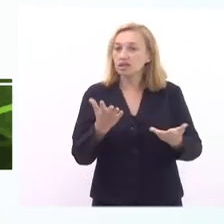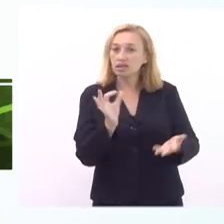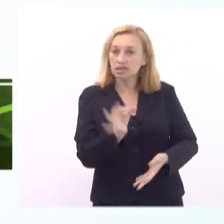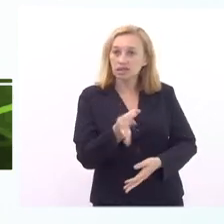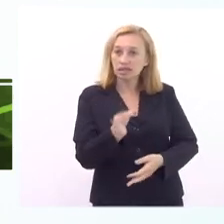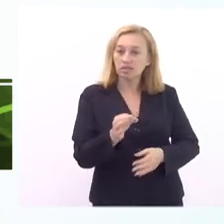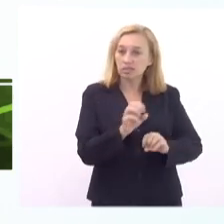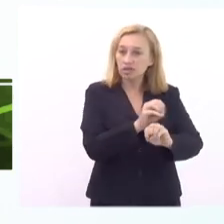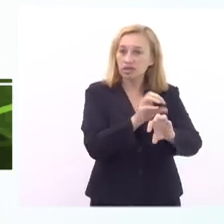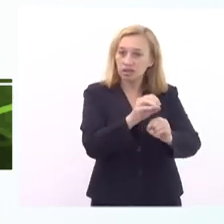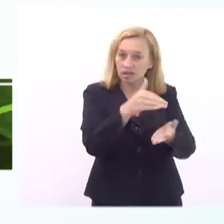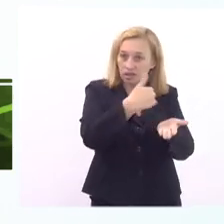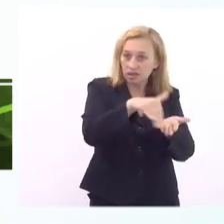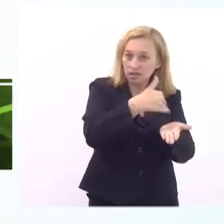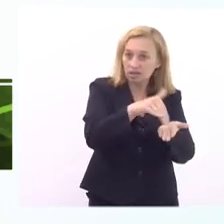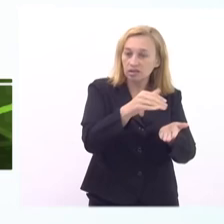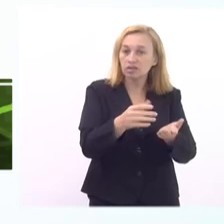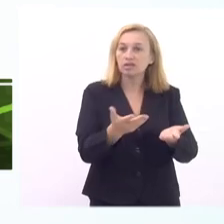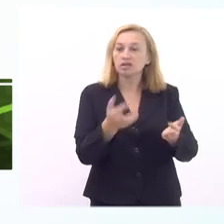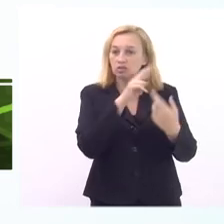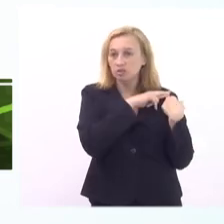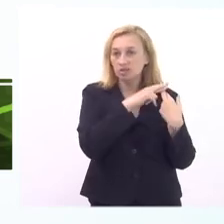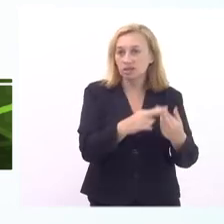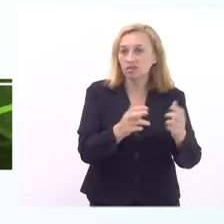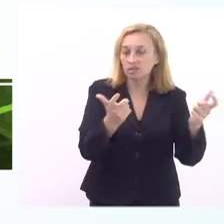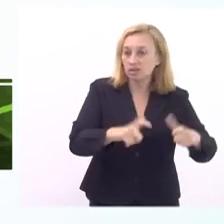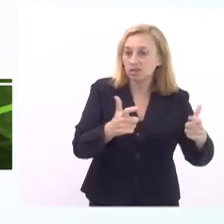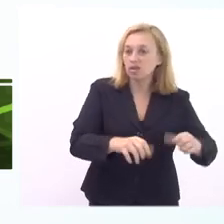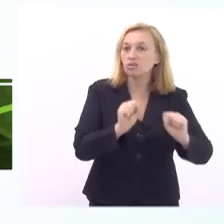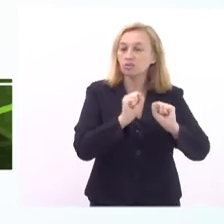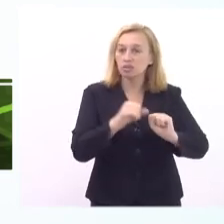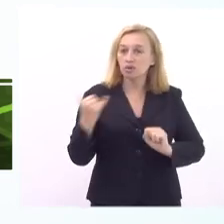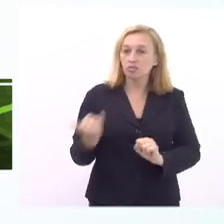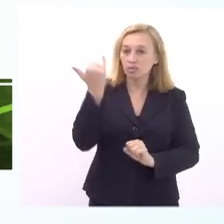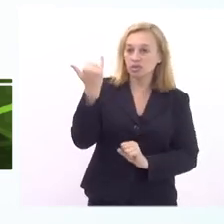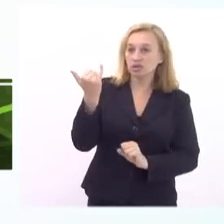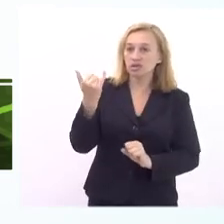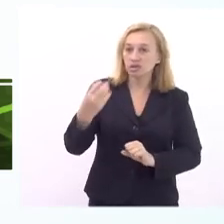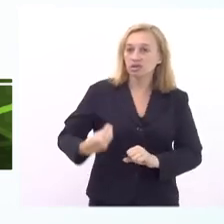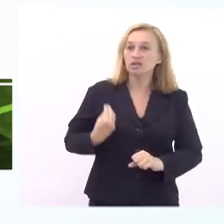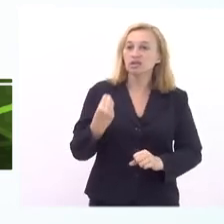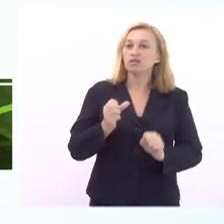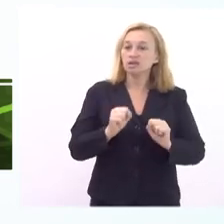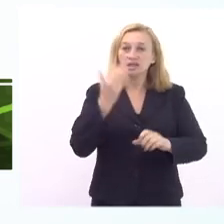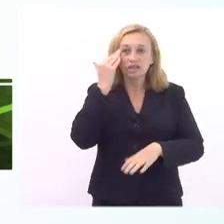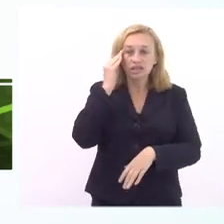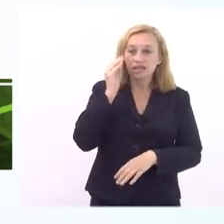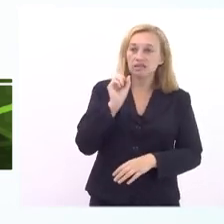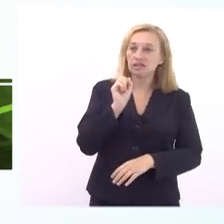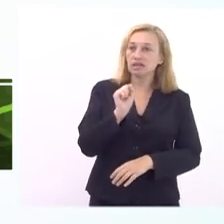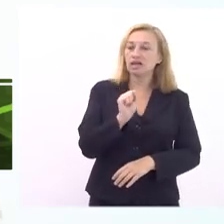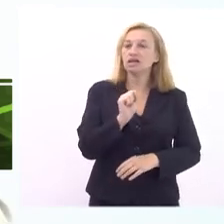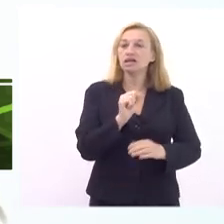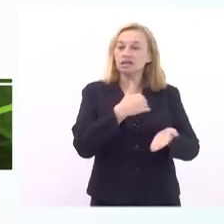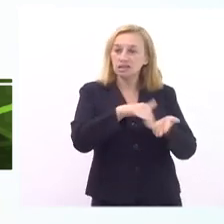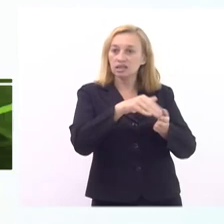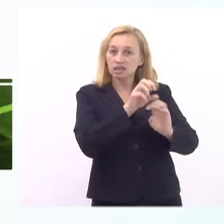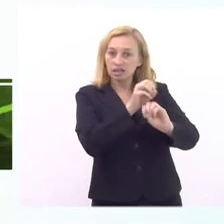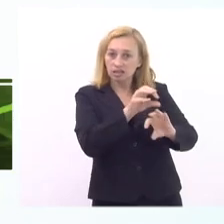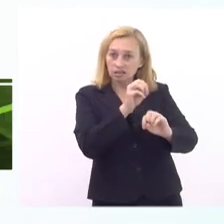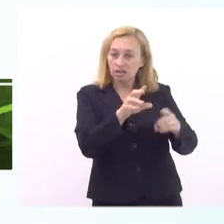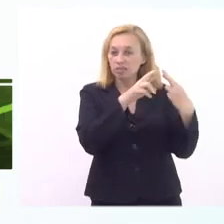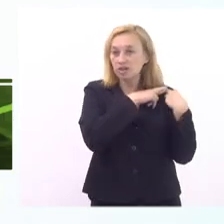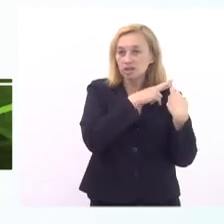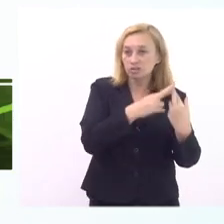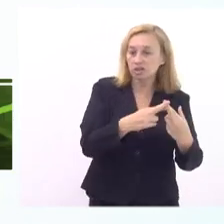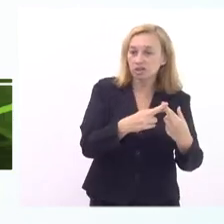é a responsável por essa parte é muito importante também que a Seduc esteja até para a gente entender se vai ser a Seduc que vai ser responsável também por esse